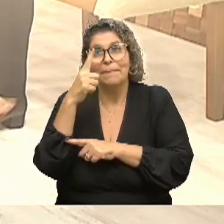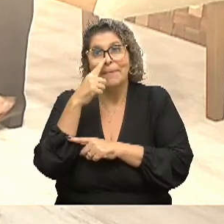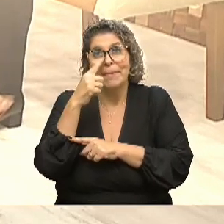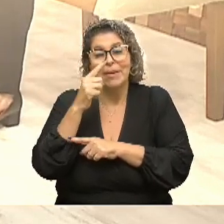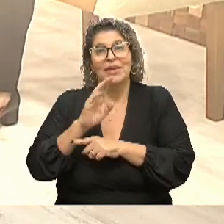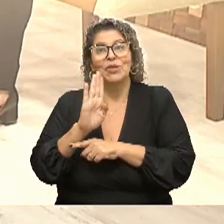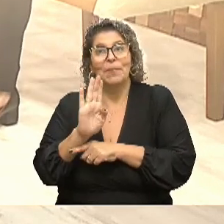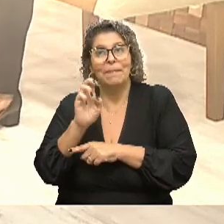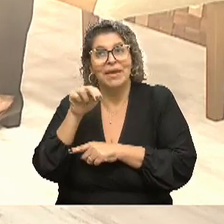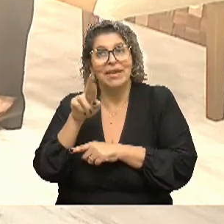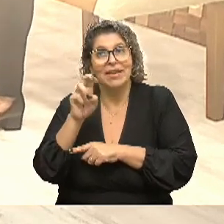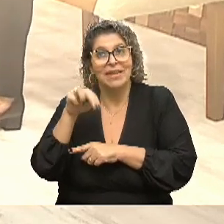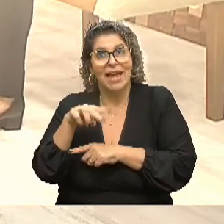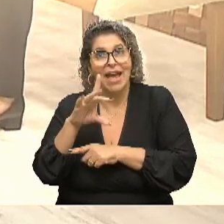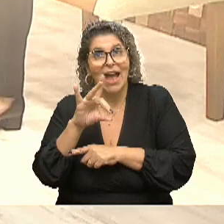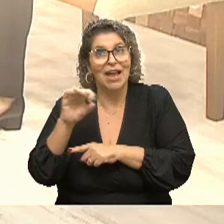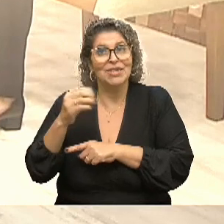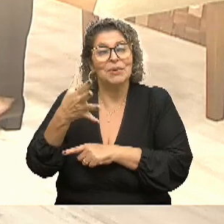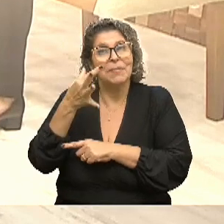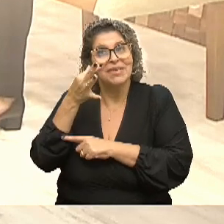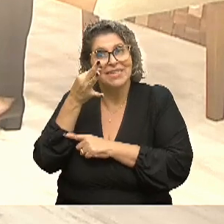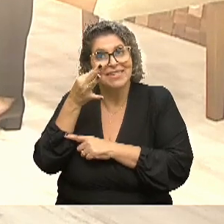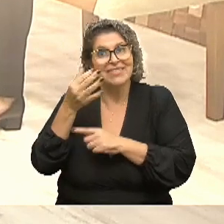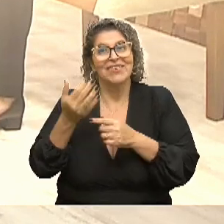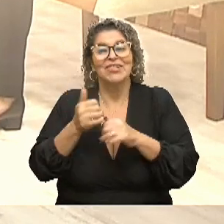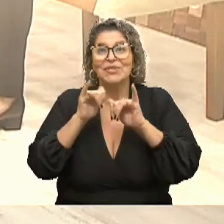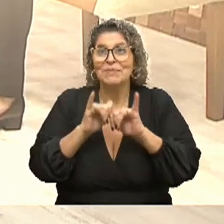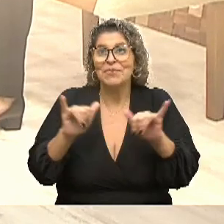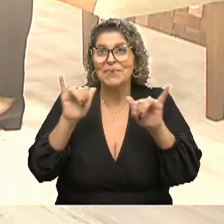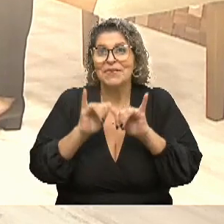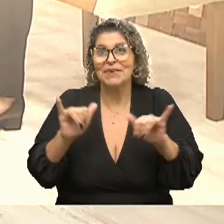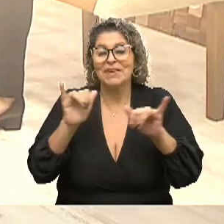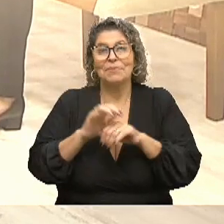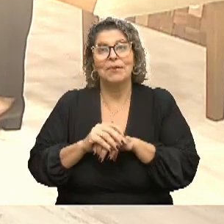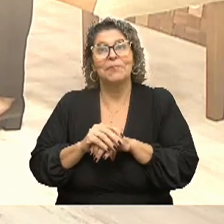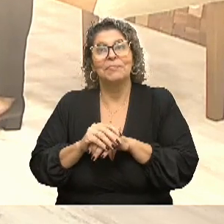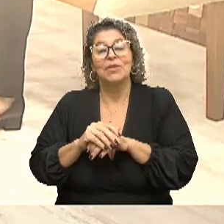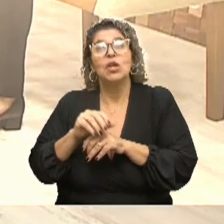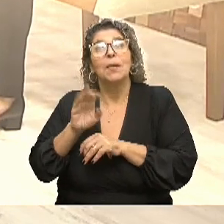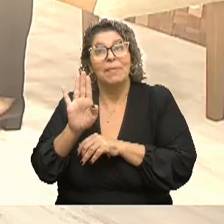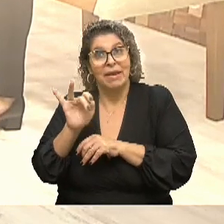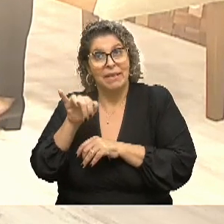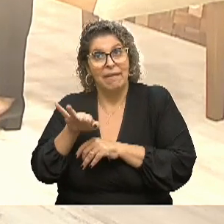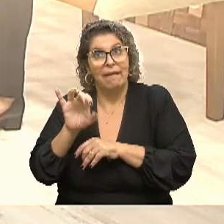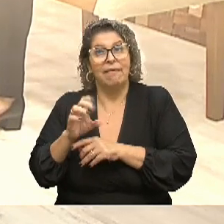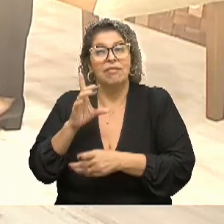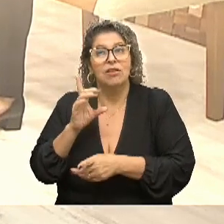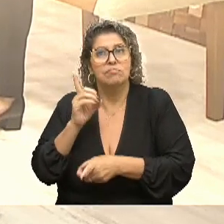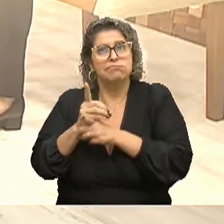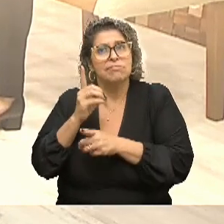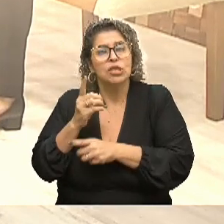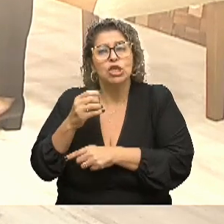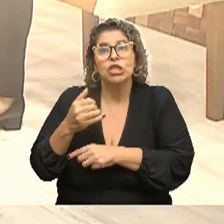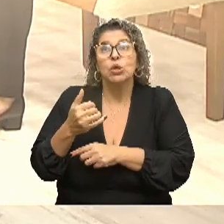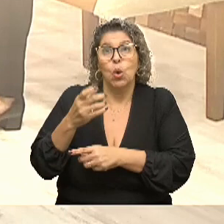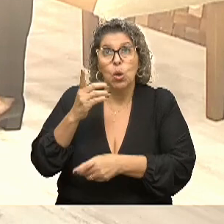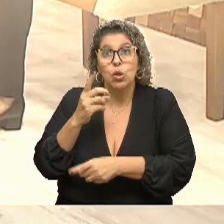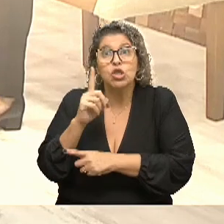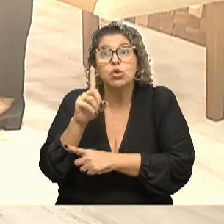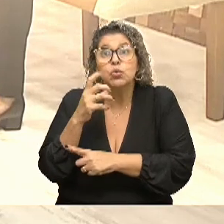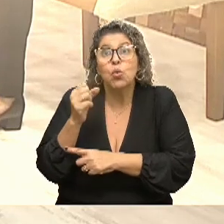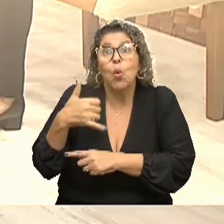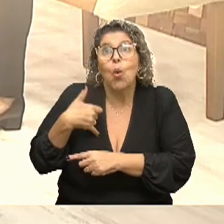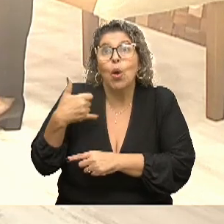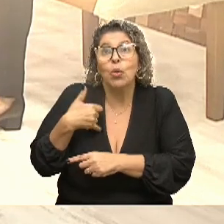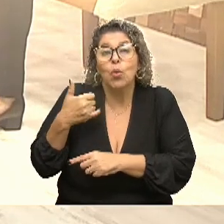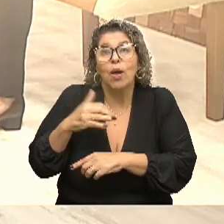conosco hoje participando presencialmente do programa. O Bernardo, foi diagnosticado com 18 anos, em